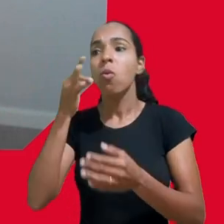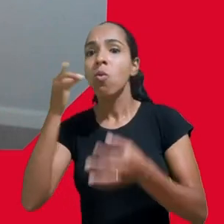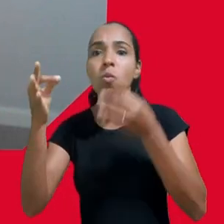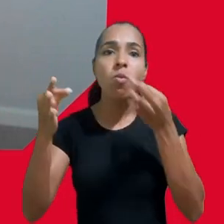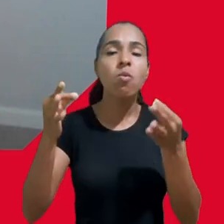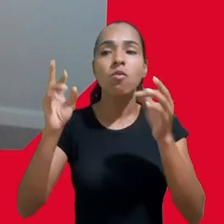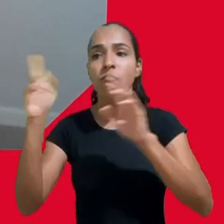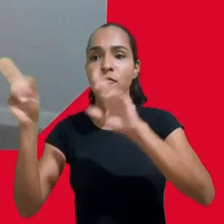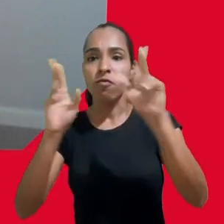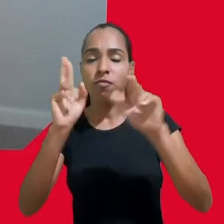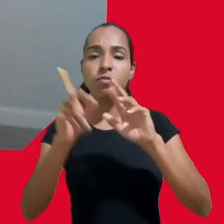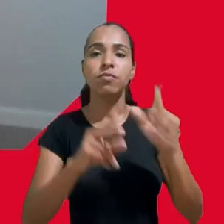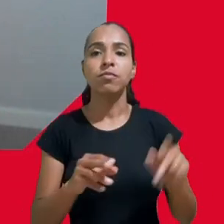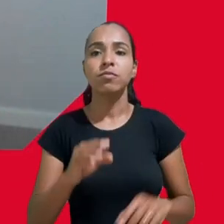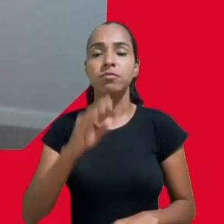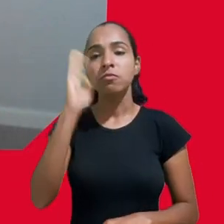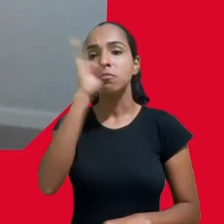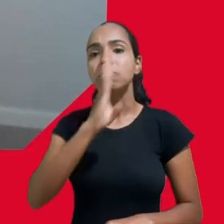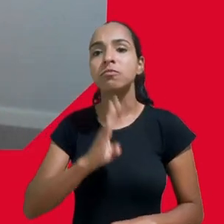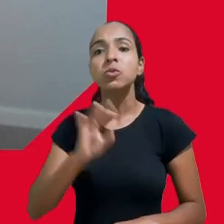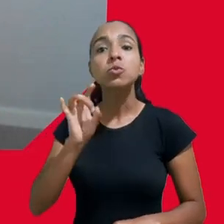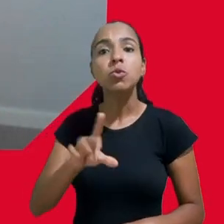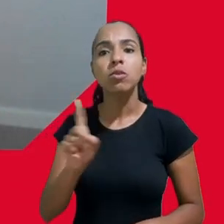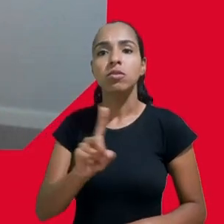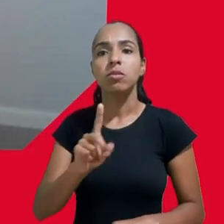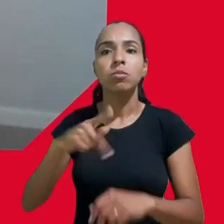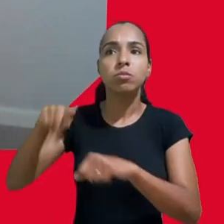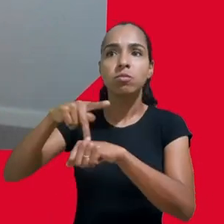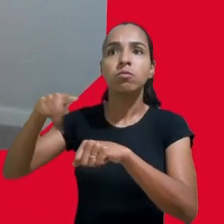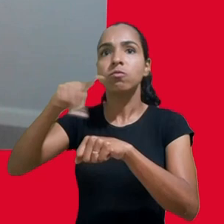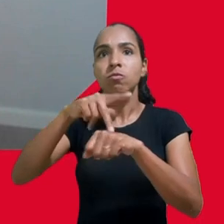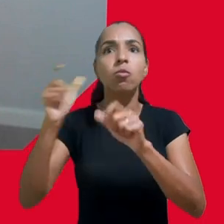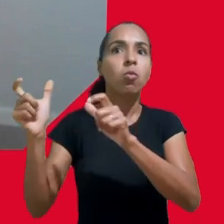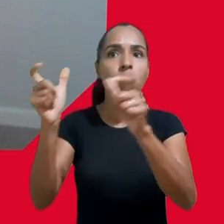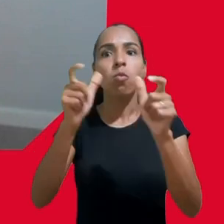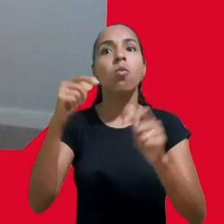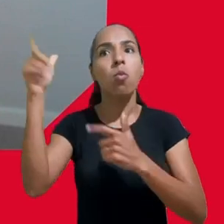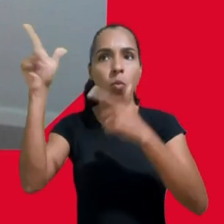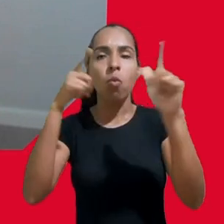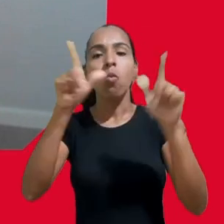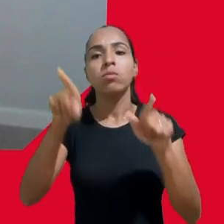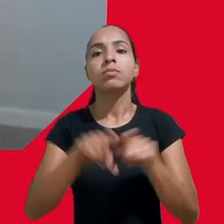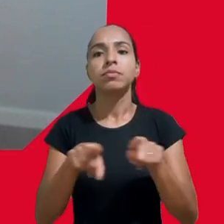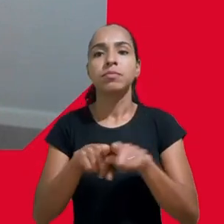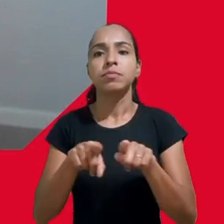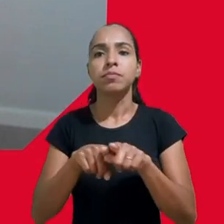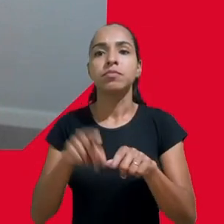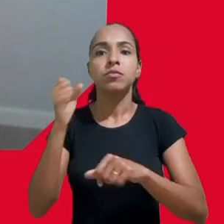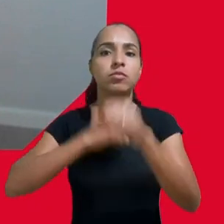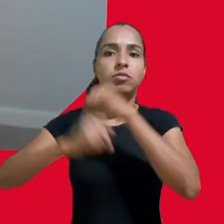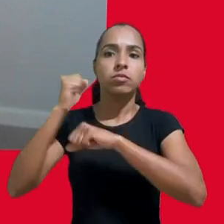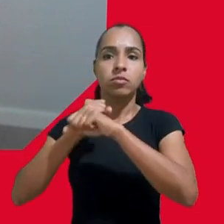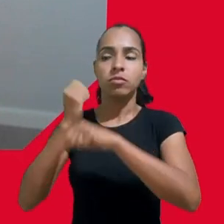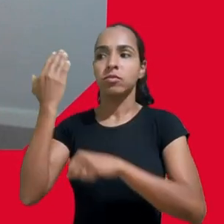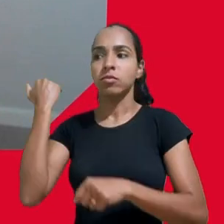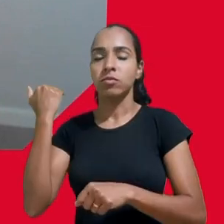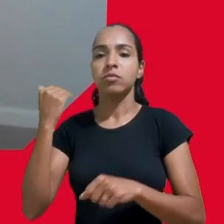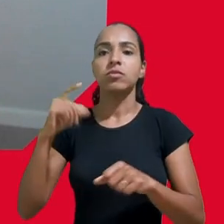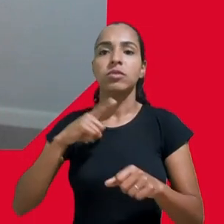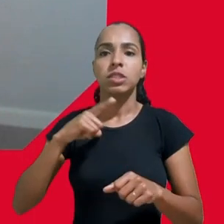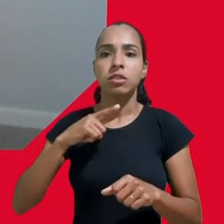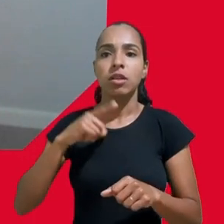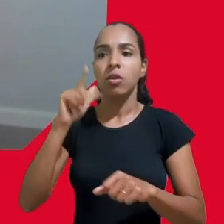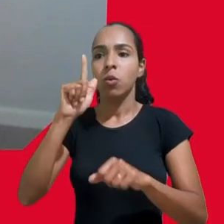acontecido em outros países ano passado por exemplo assistimos no Reino Unido a um grupo de pais que processou o Google pelo uso indevido de dados